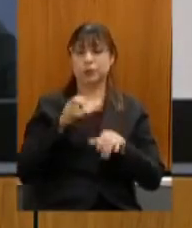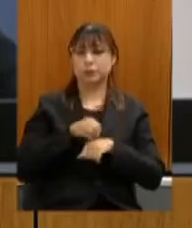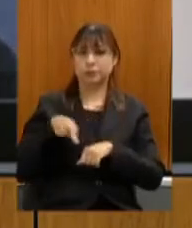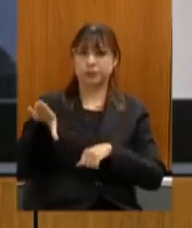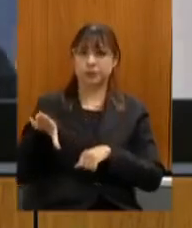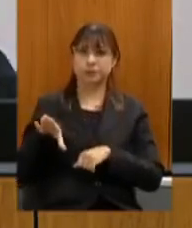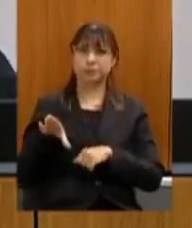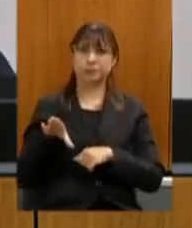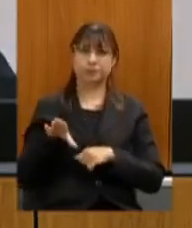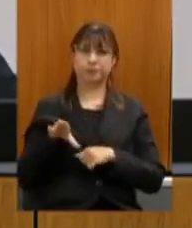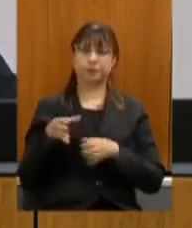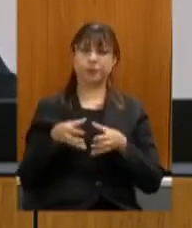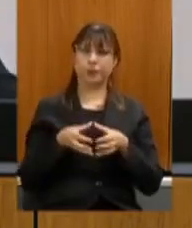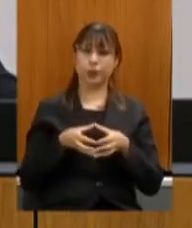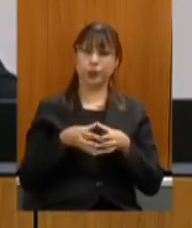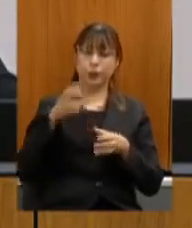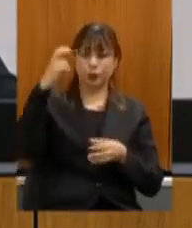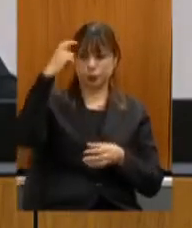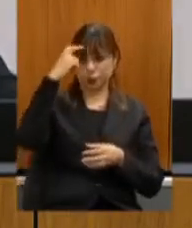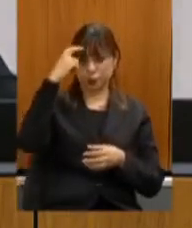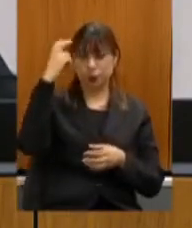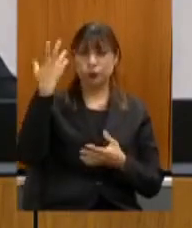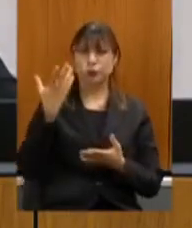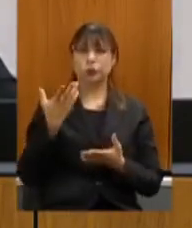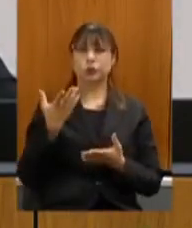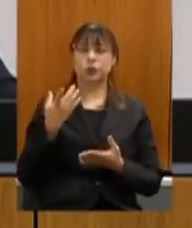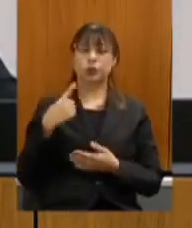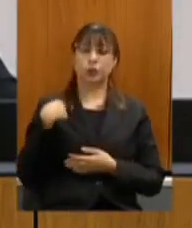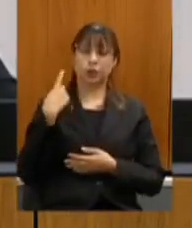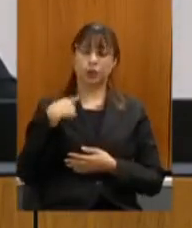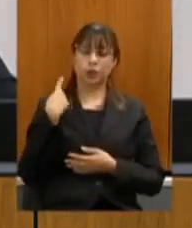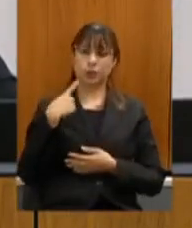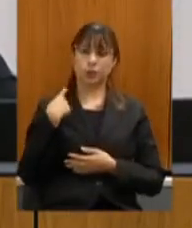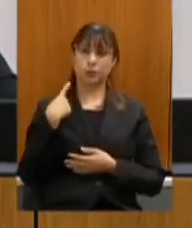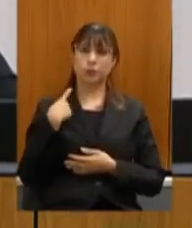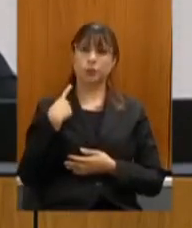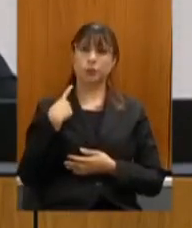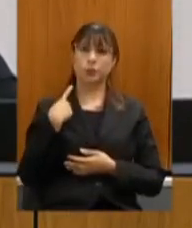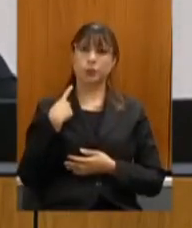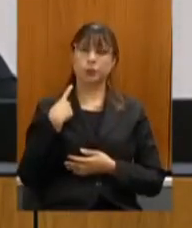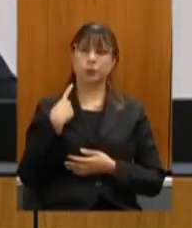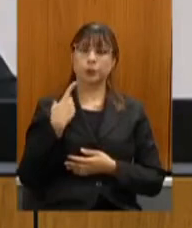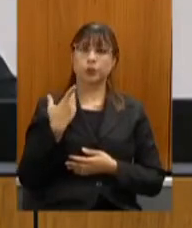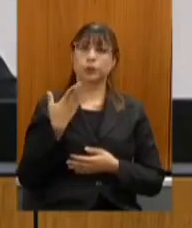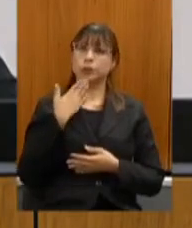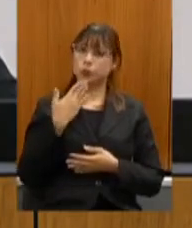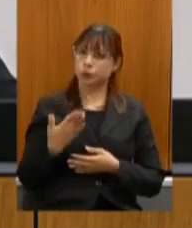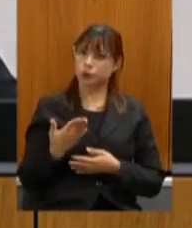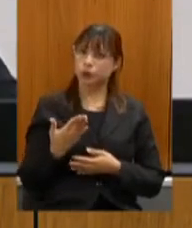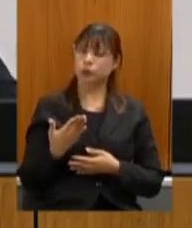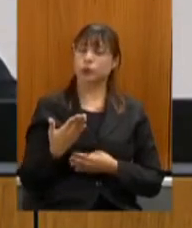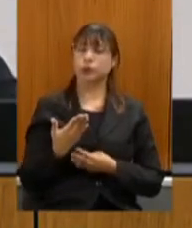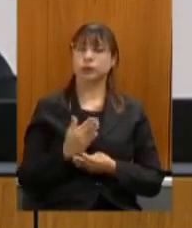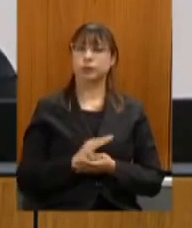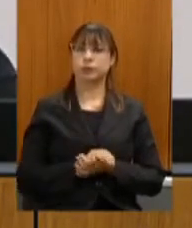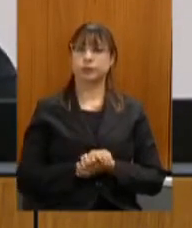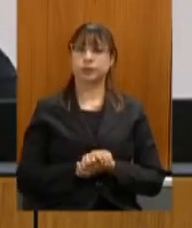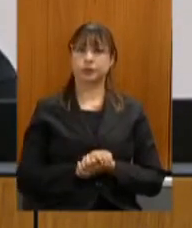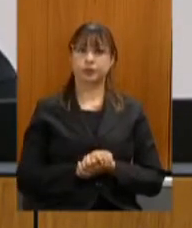a comissão de cultura dos deputados pedido de providências para que